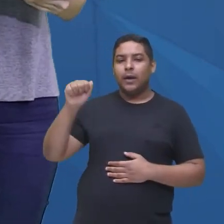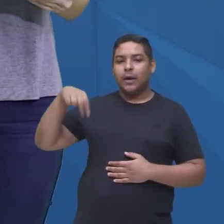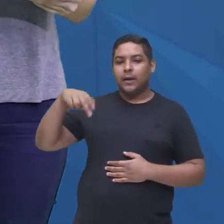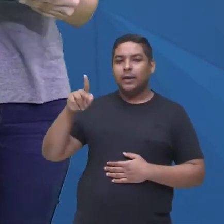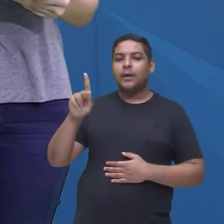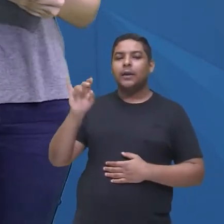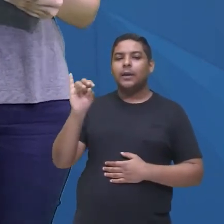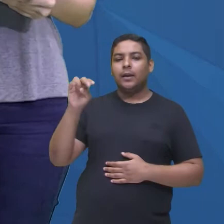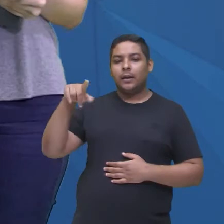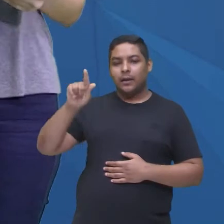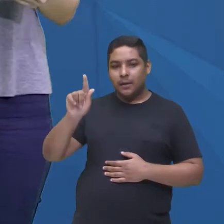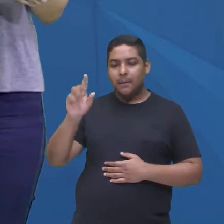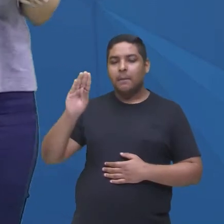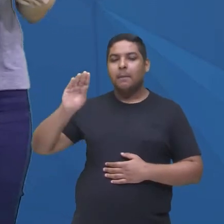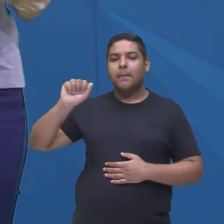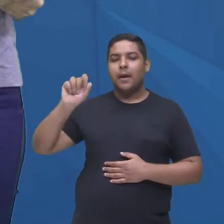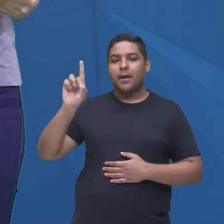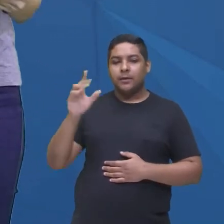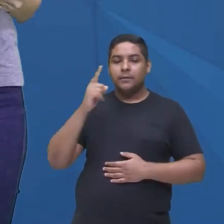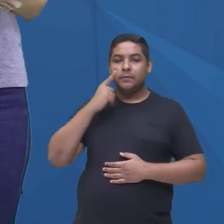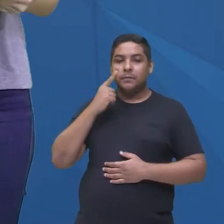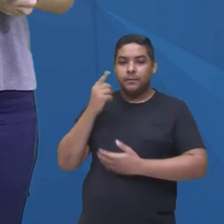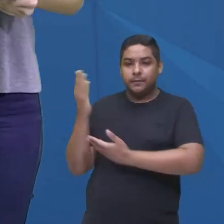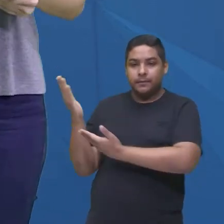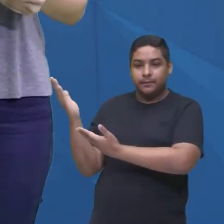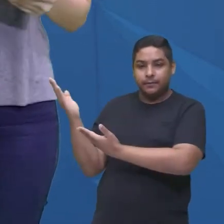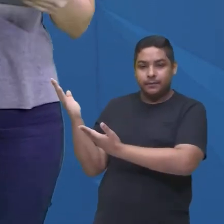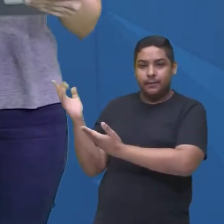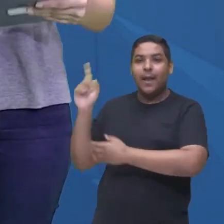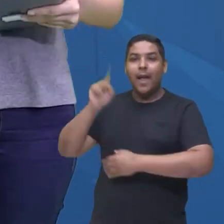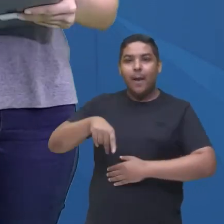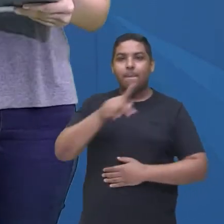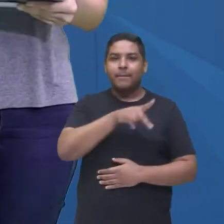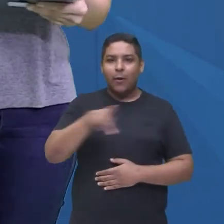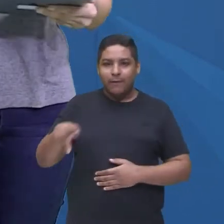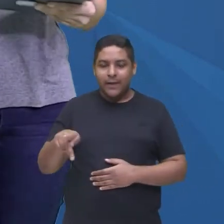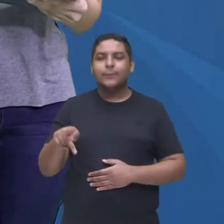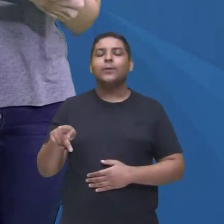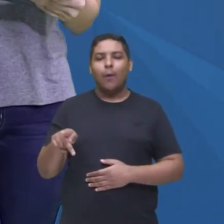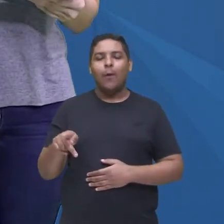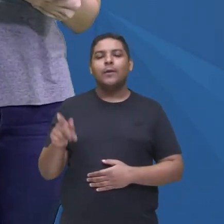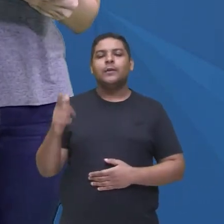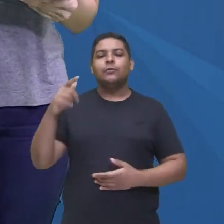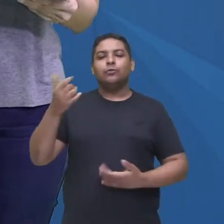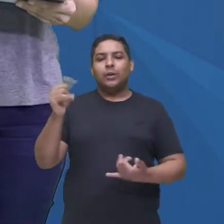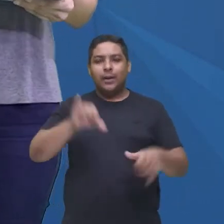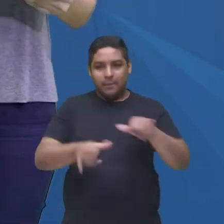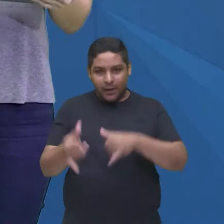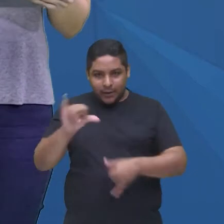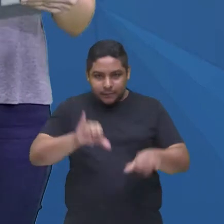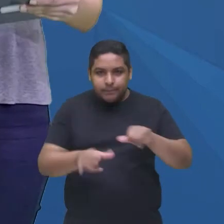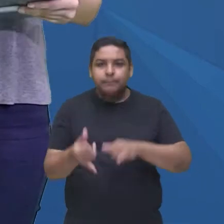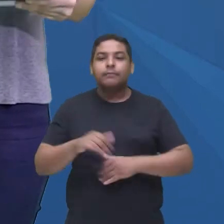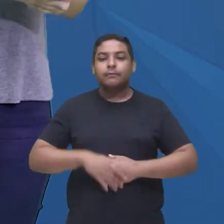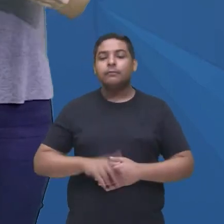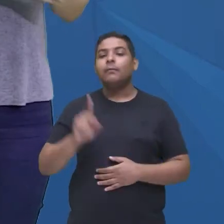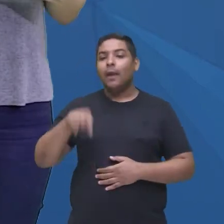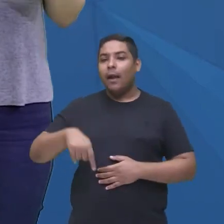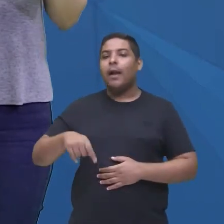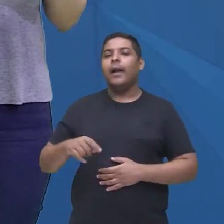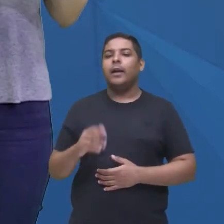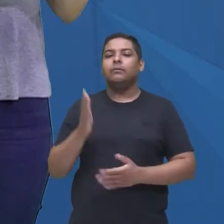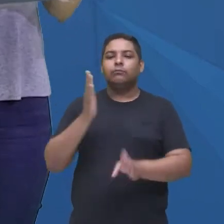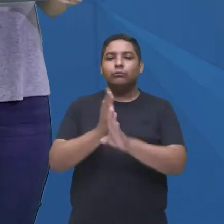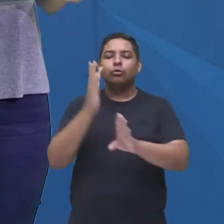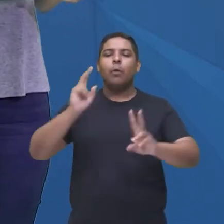série onde a gente tem ali um professor de química, que tem ali, né, diagnosticado com câncer, e aí ele passa a